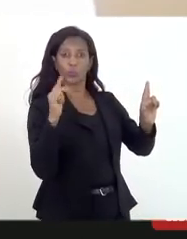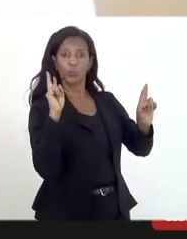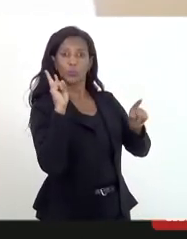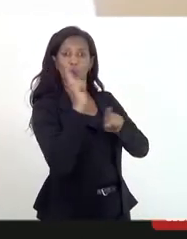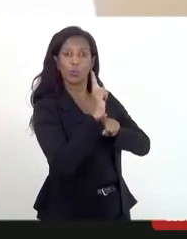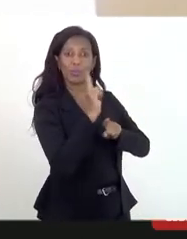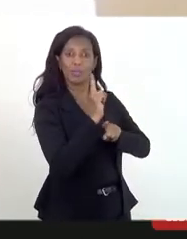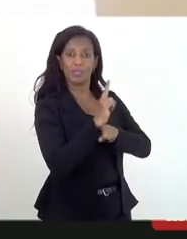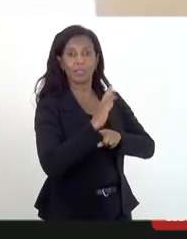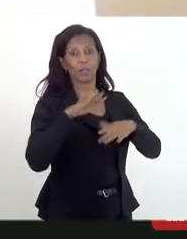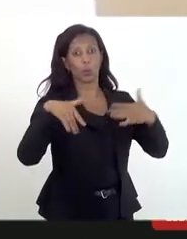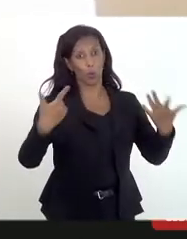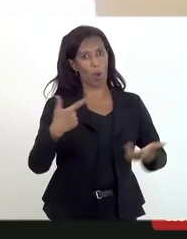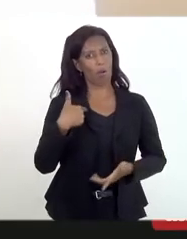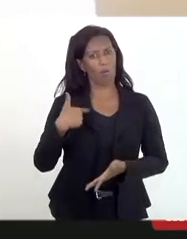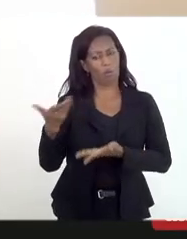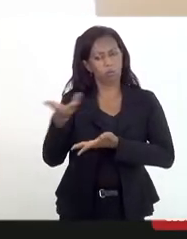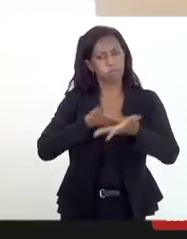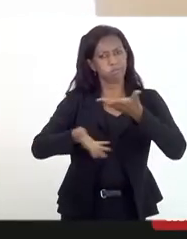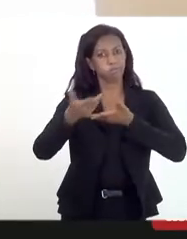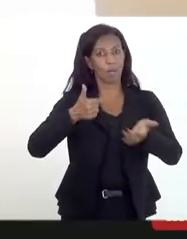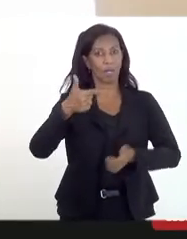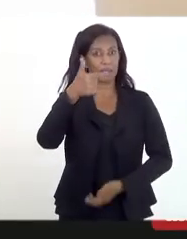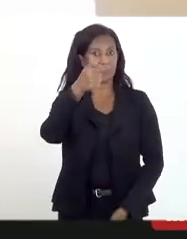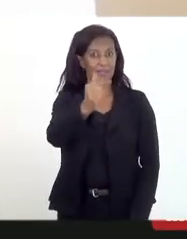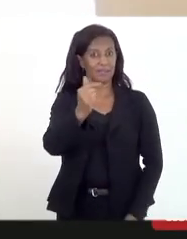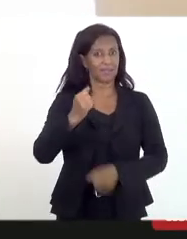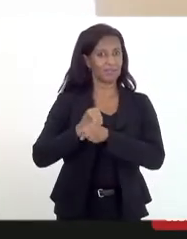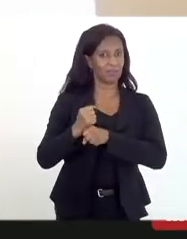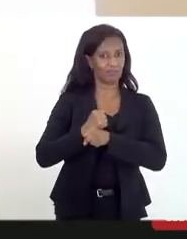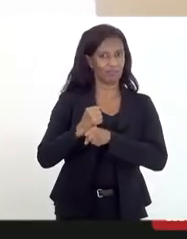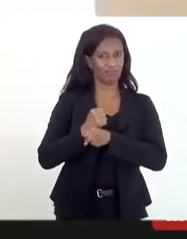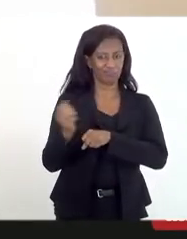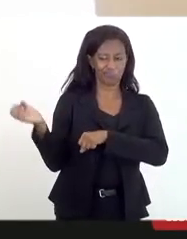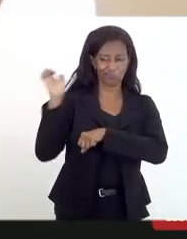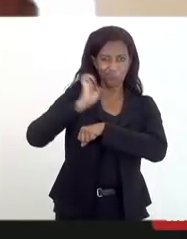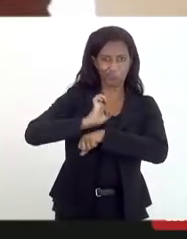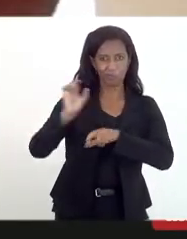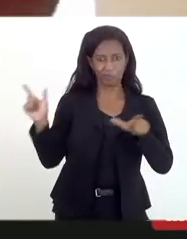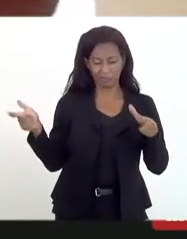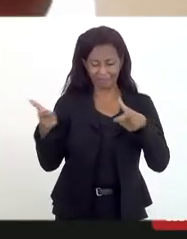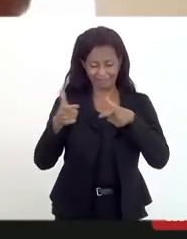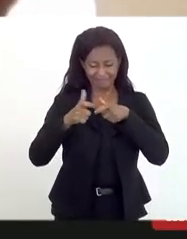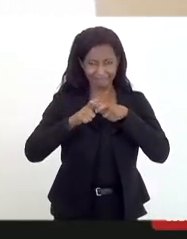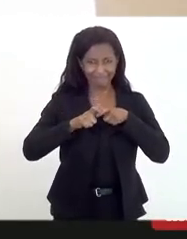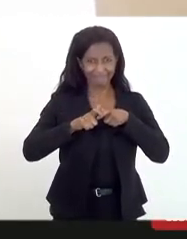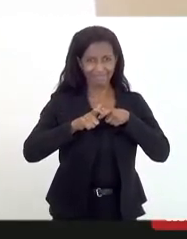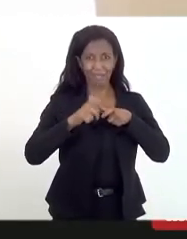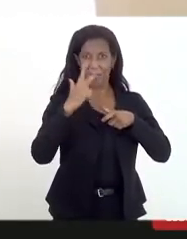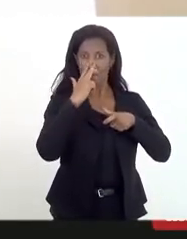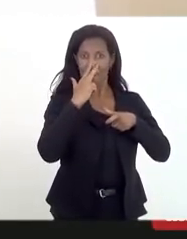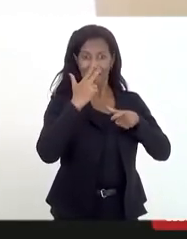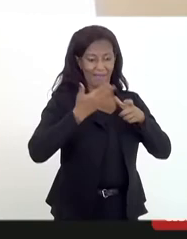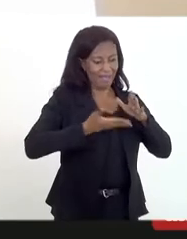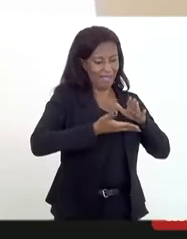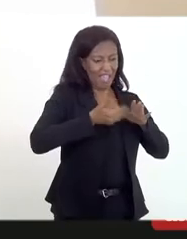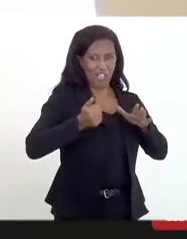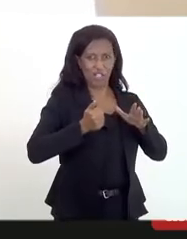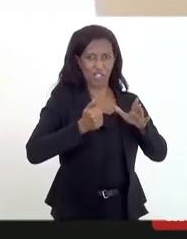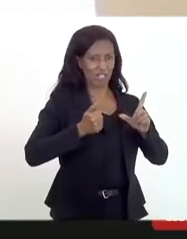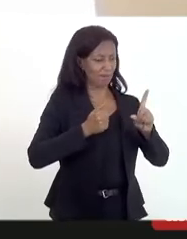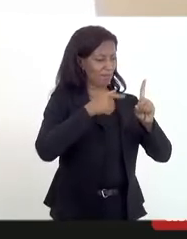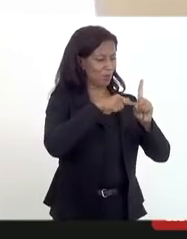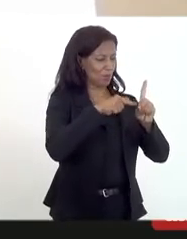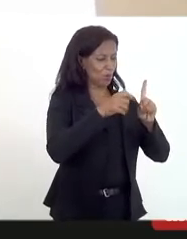com qual eu participo também há sete anos, ele, via de regra, como o nosso Estado é muito pequeno, ele retira a pessoa do seu